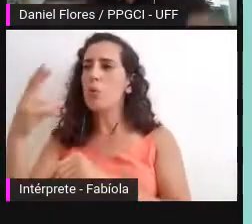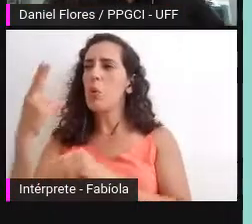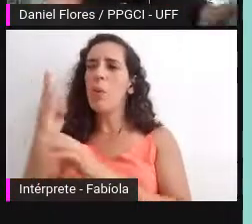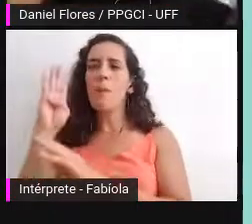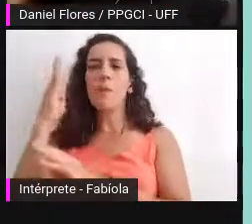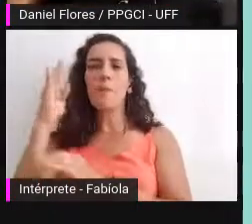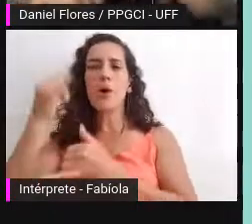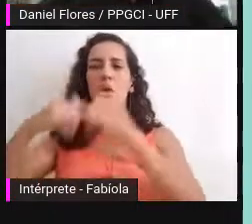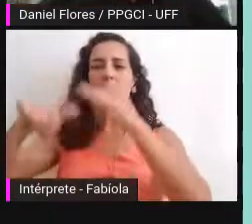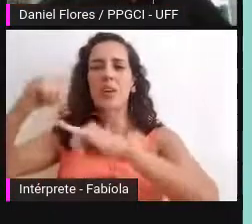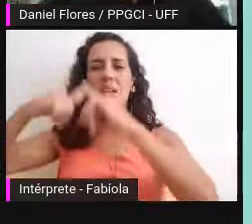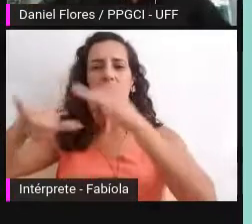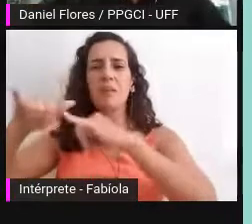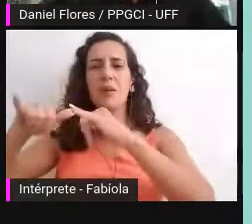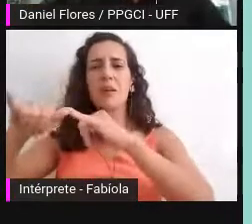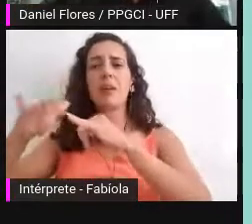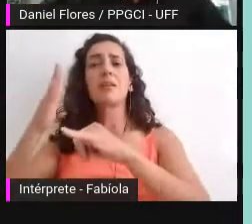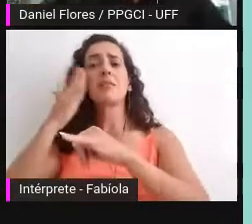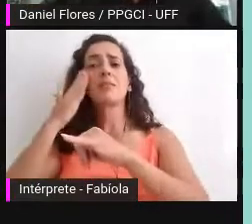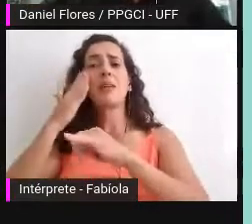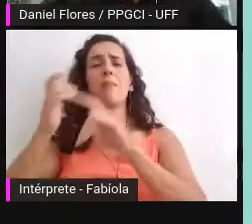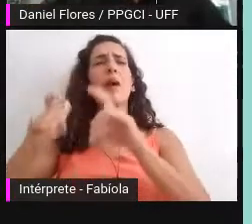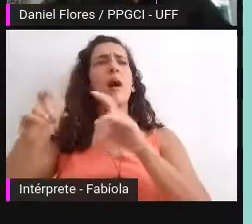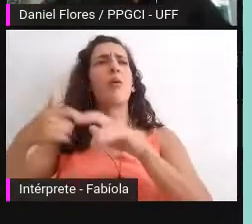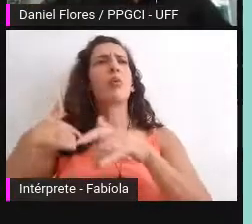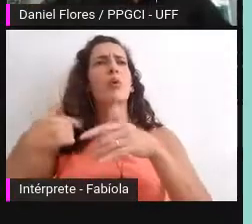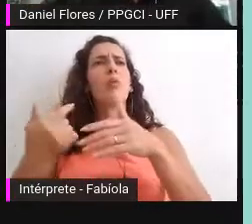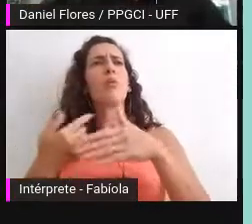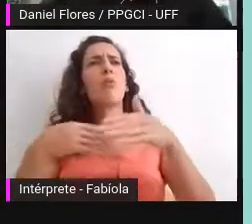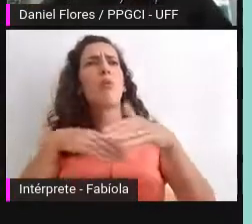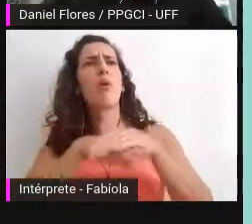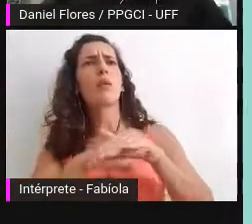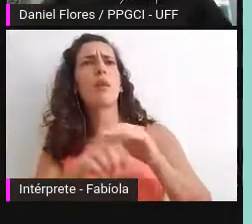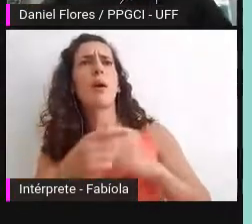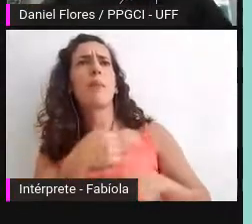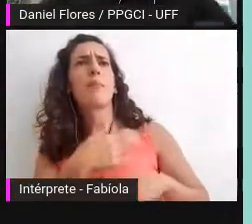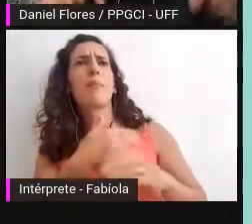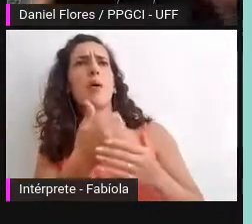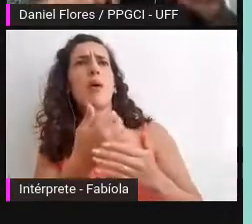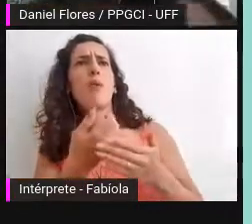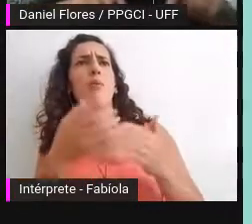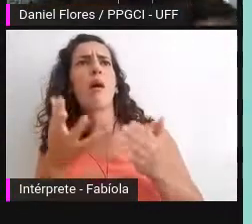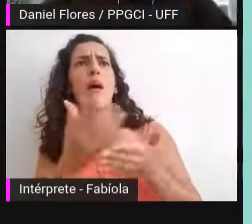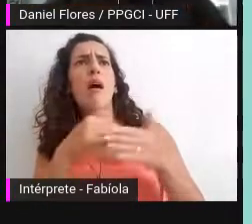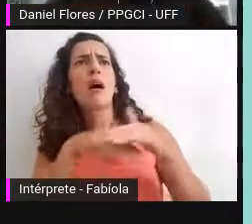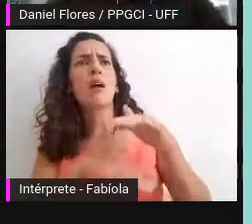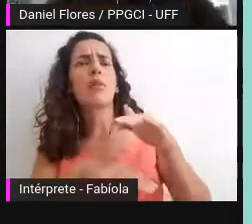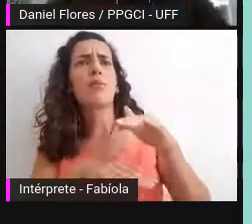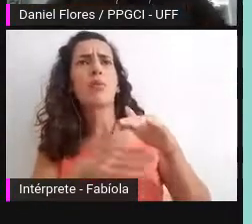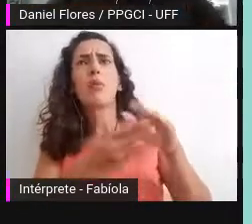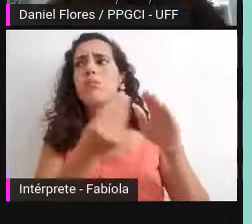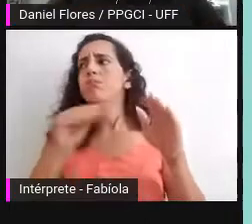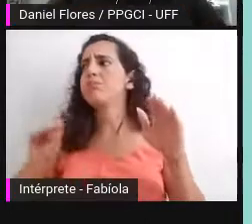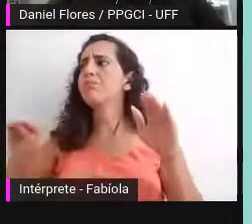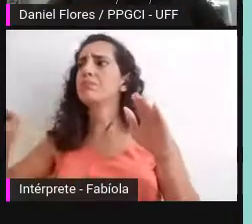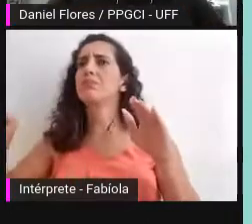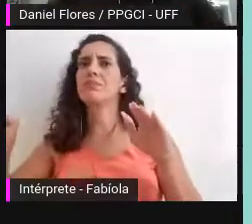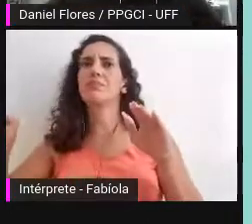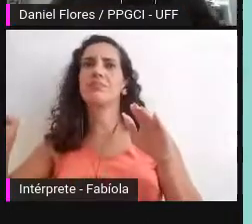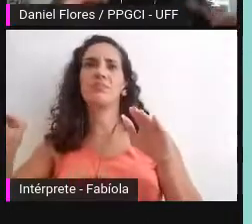vai arquivar na Universidade Federal do Rio Grande do Norte na UFRN os seus dados de pesquisa